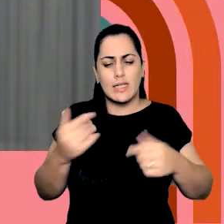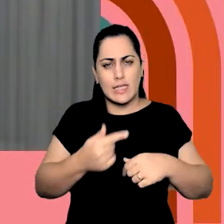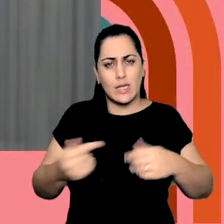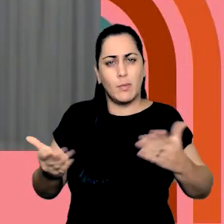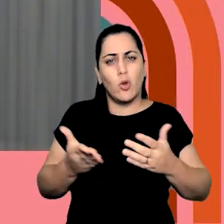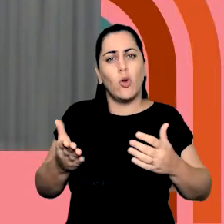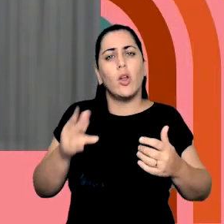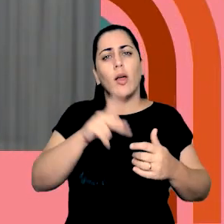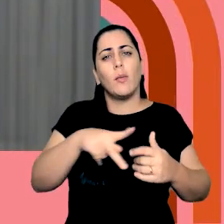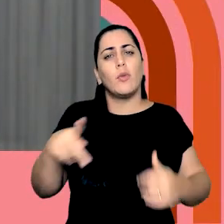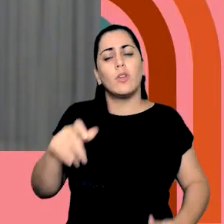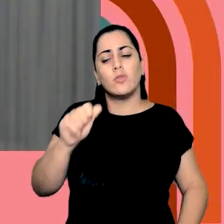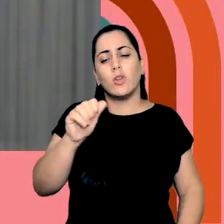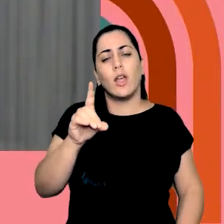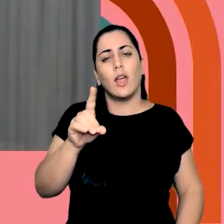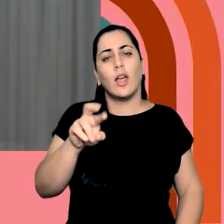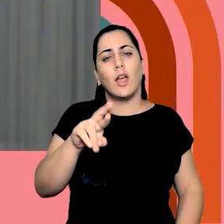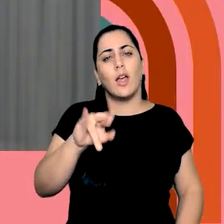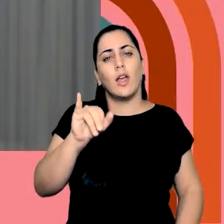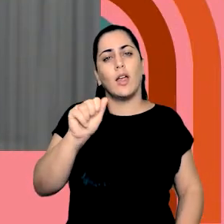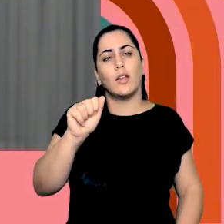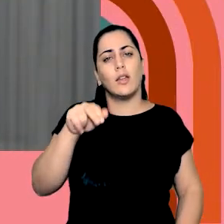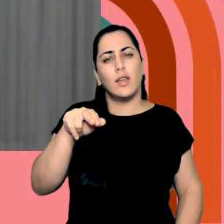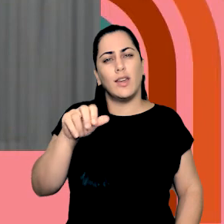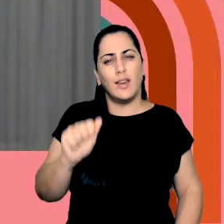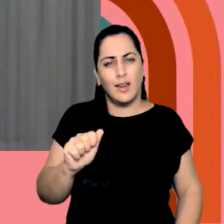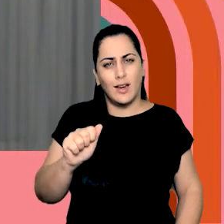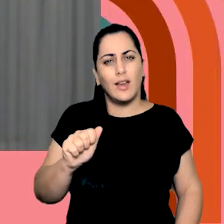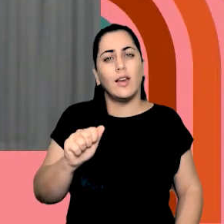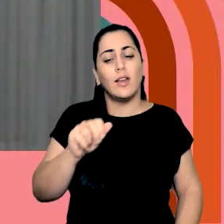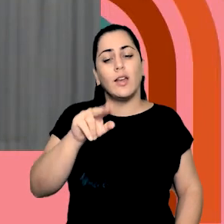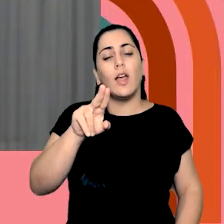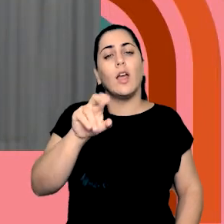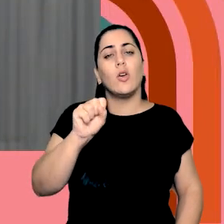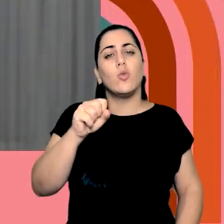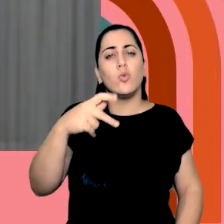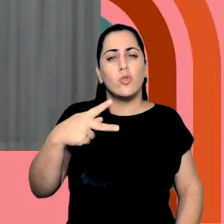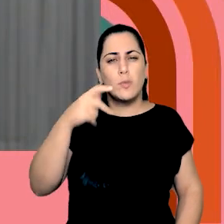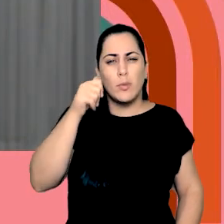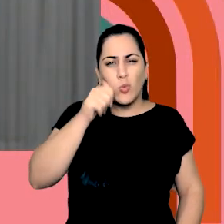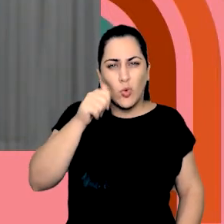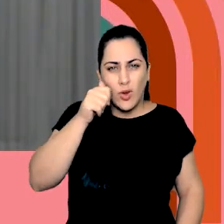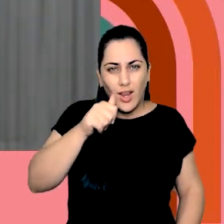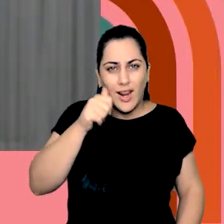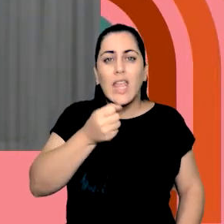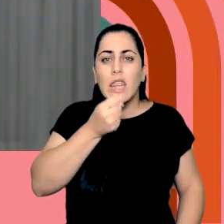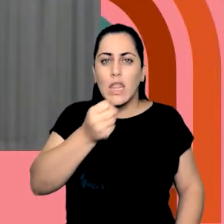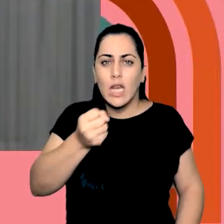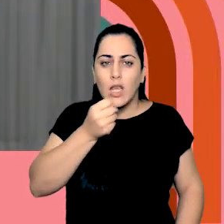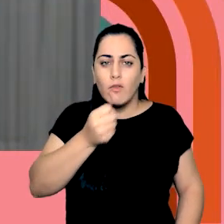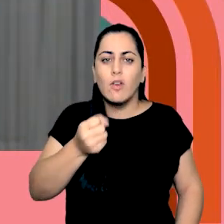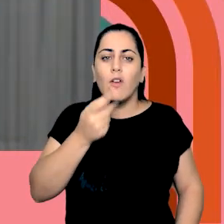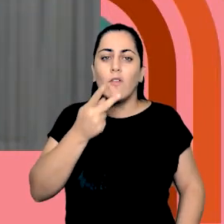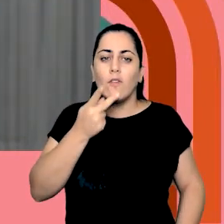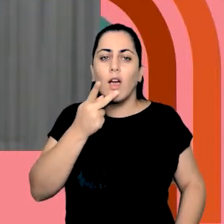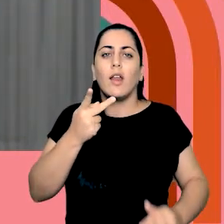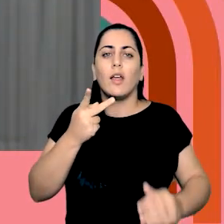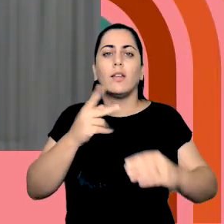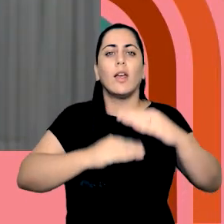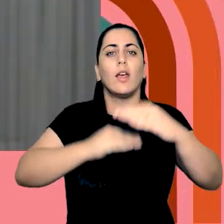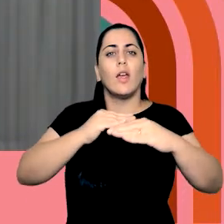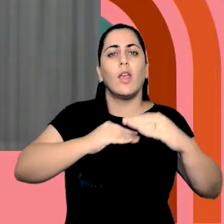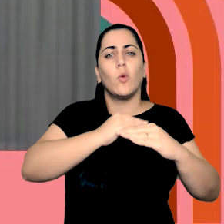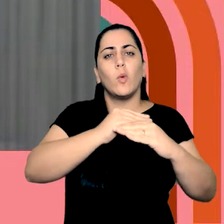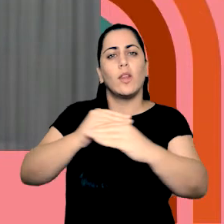com a professora Adriana Alves, que é da USP Mulheres, e que ela fala do Plano de Equidade de Gênero na